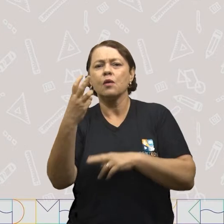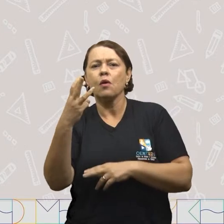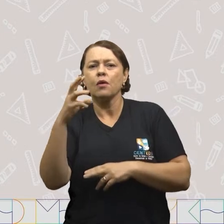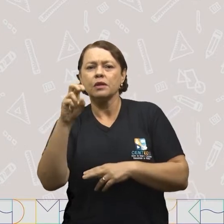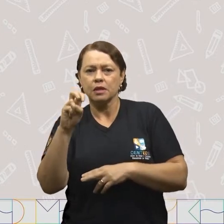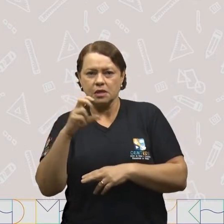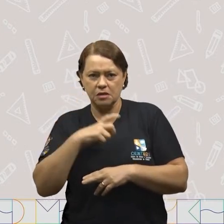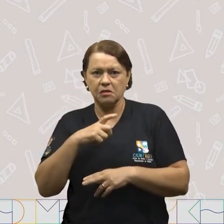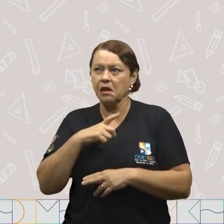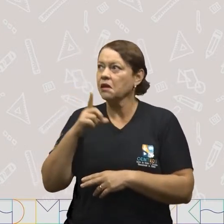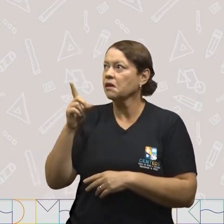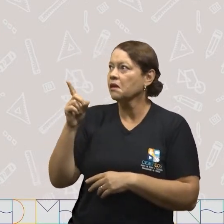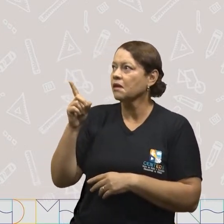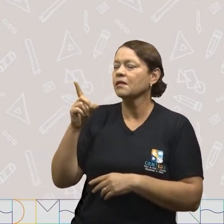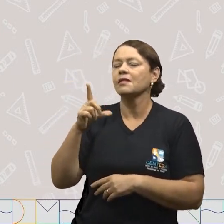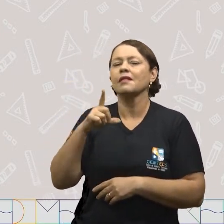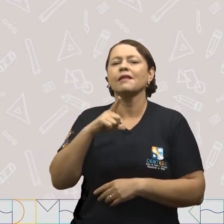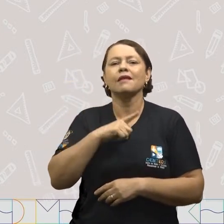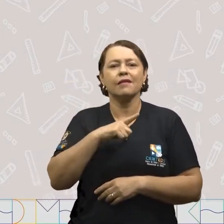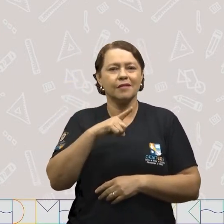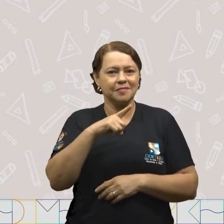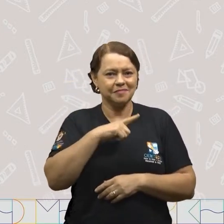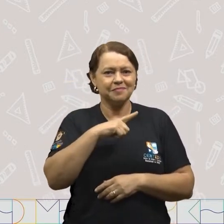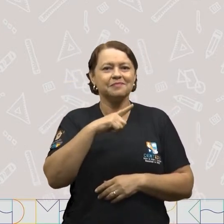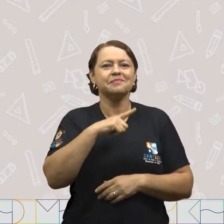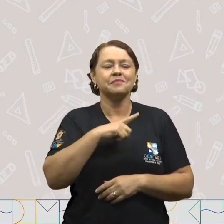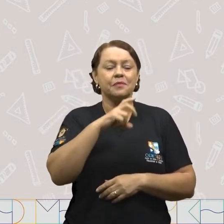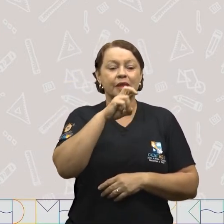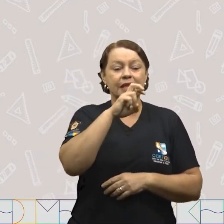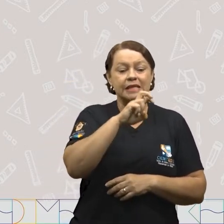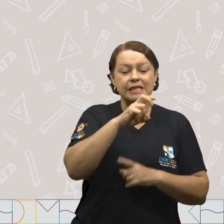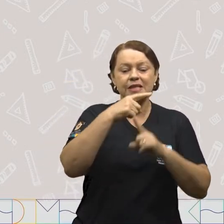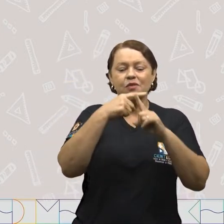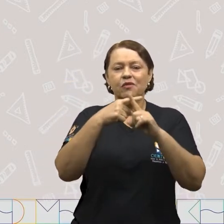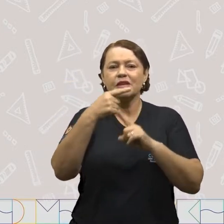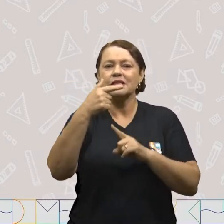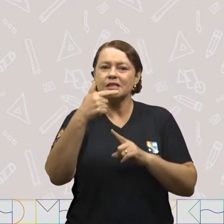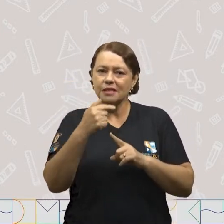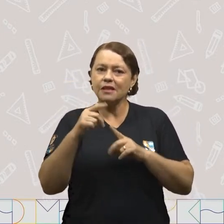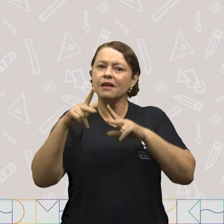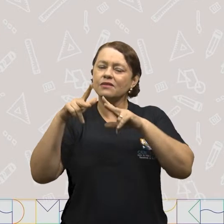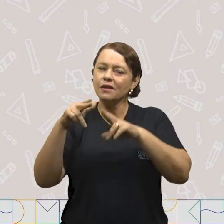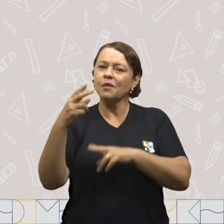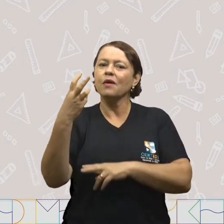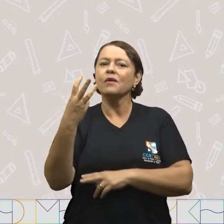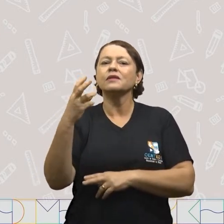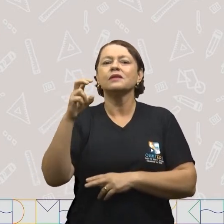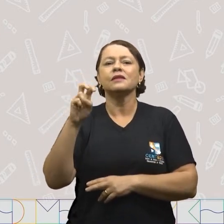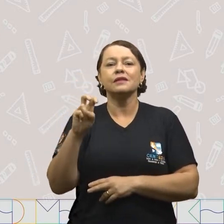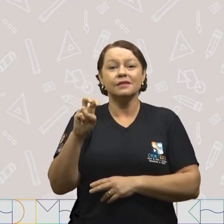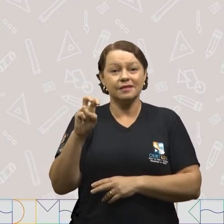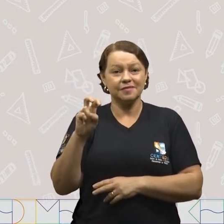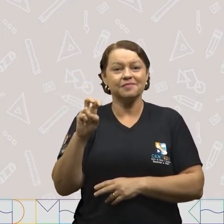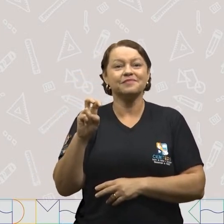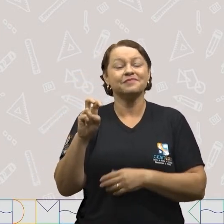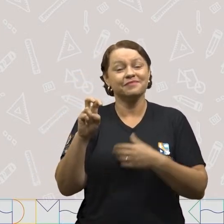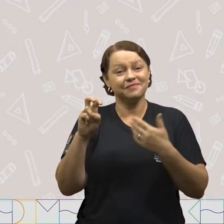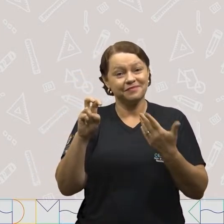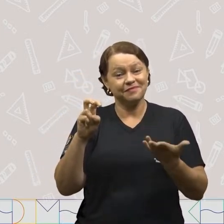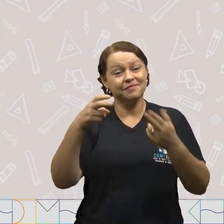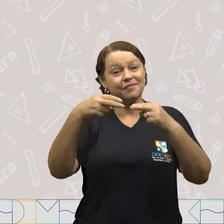trinta e cinco? Temos sim. Cinco vezes sete é igual a trinta e cinco.